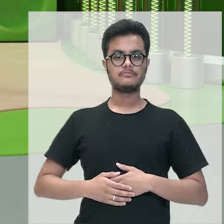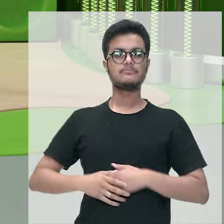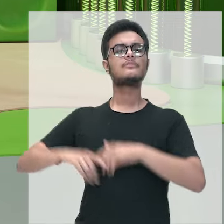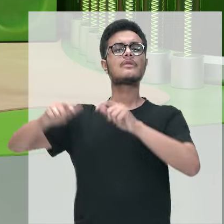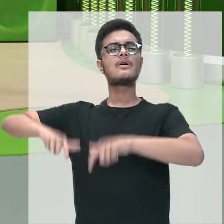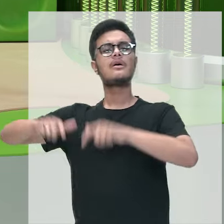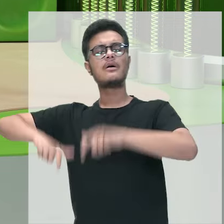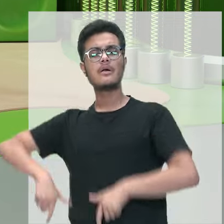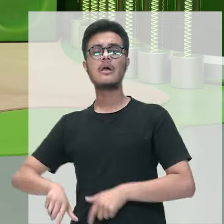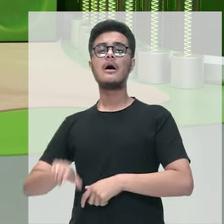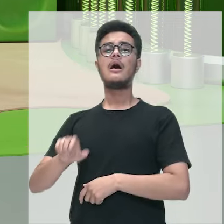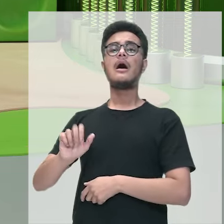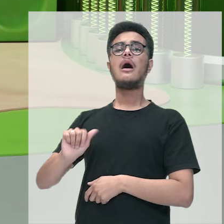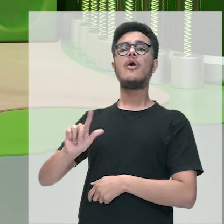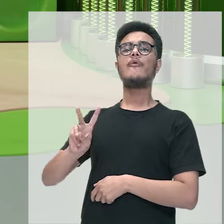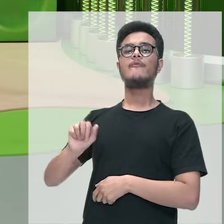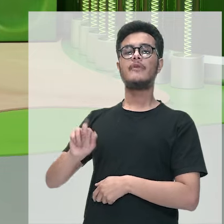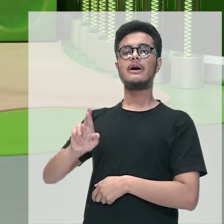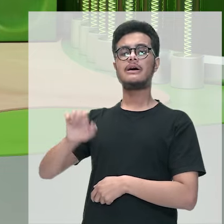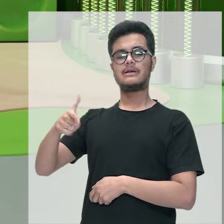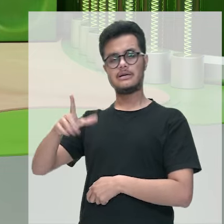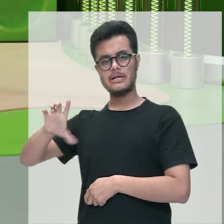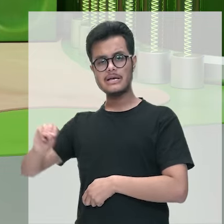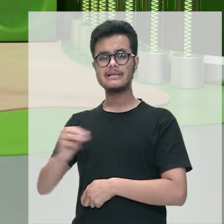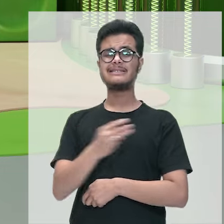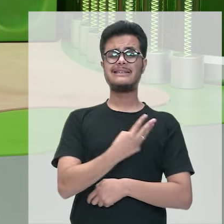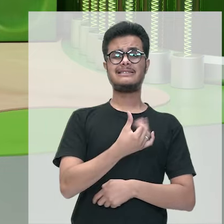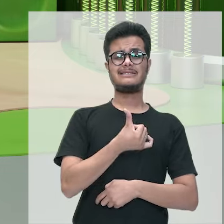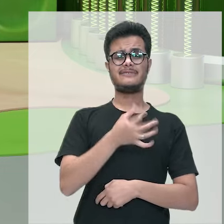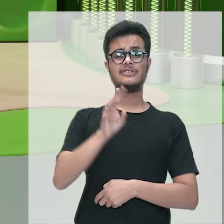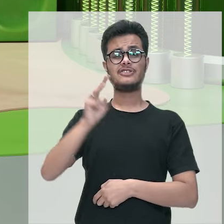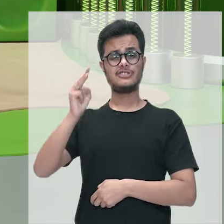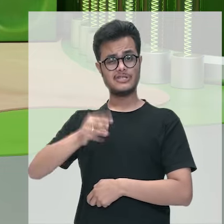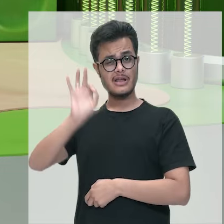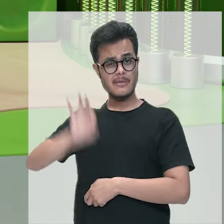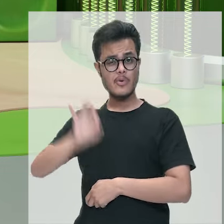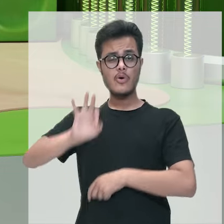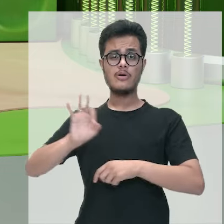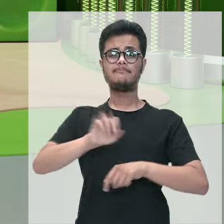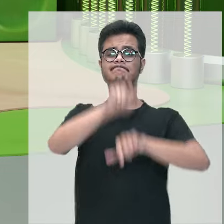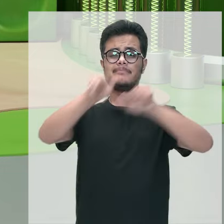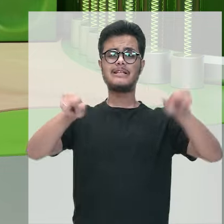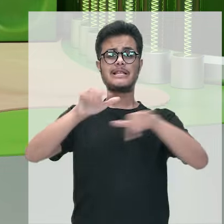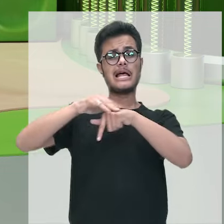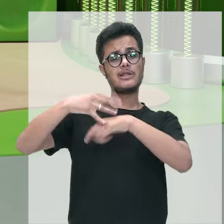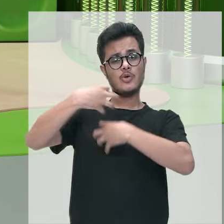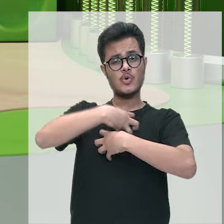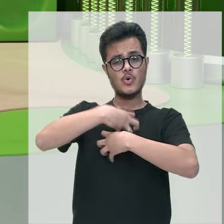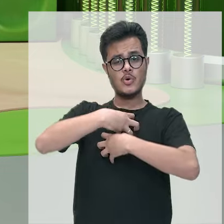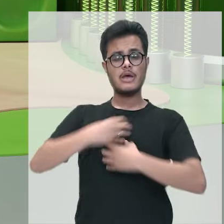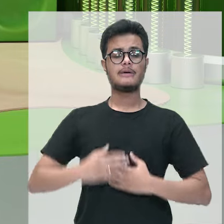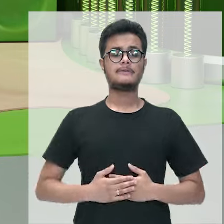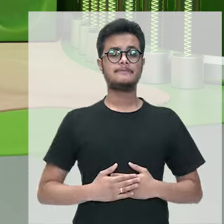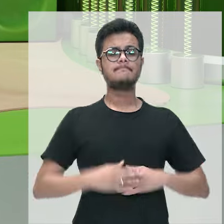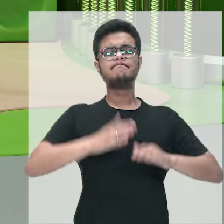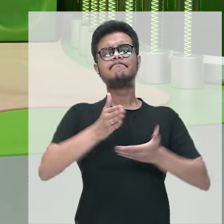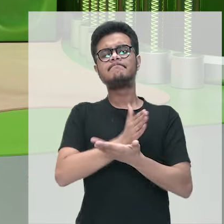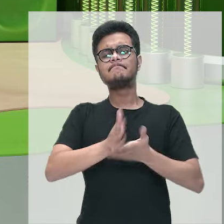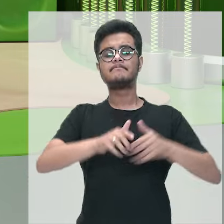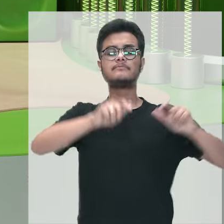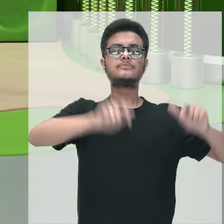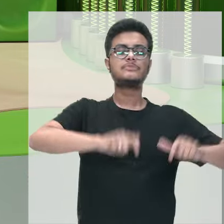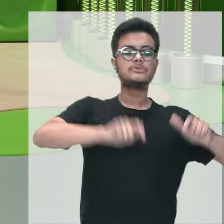Alvarães, houve um aumento aí de 323 casos, né? A gente observa em outros lugares,